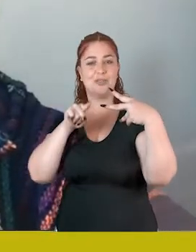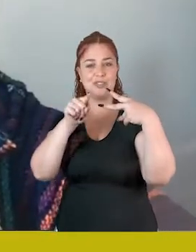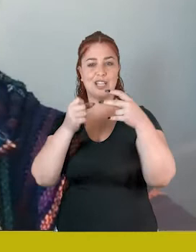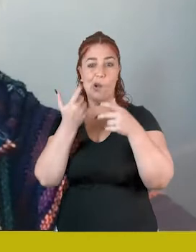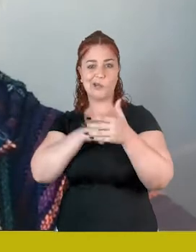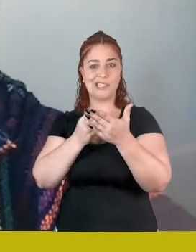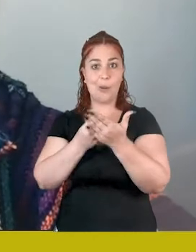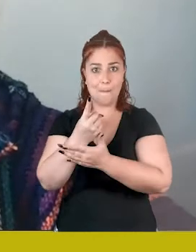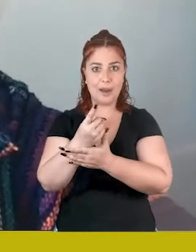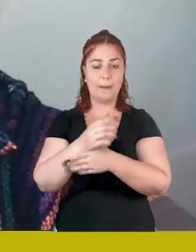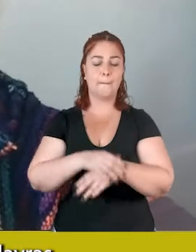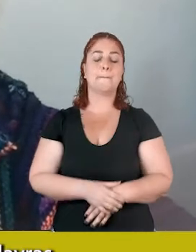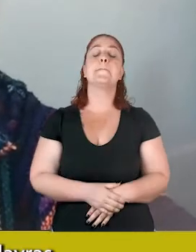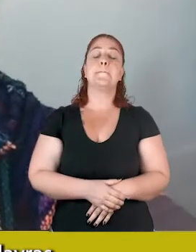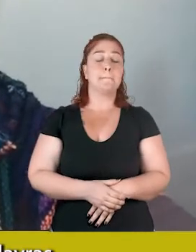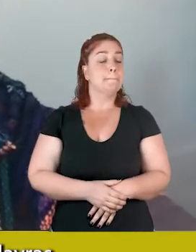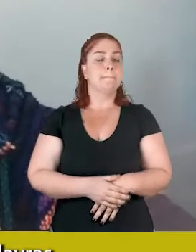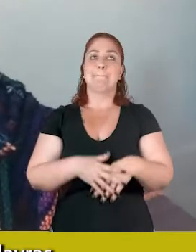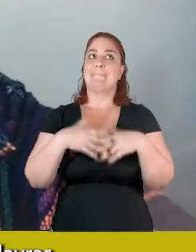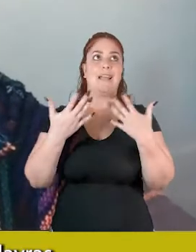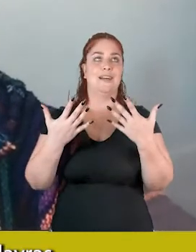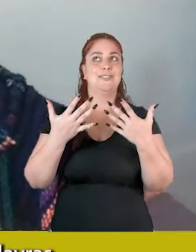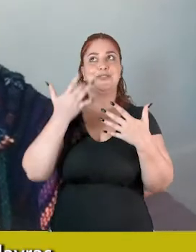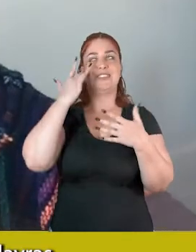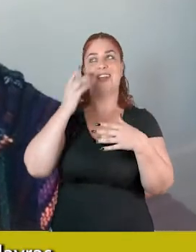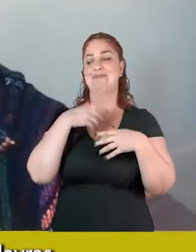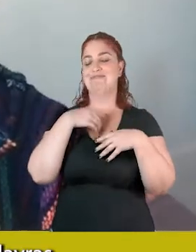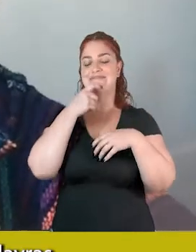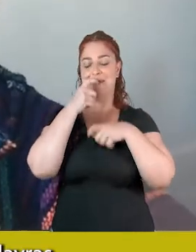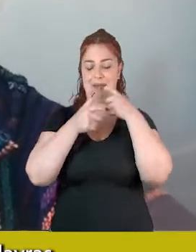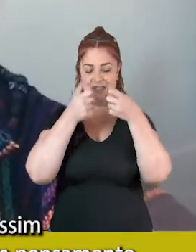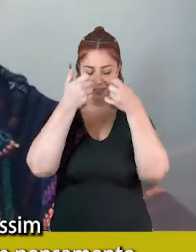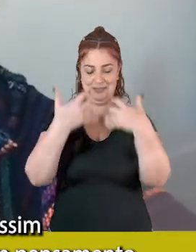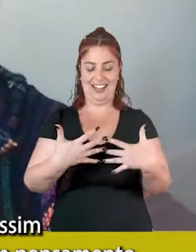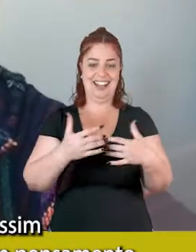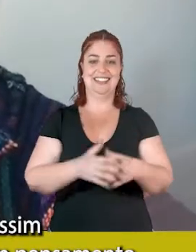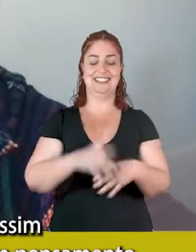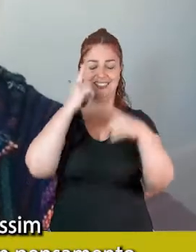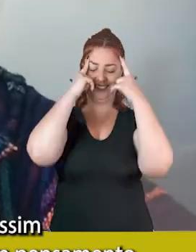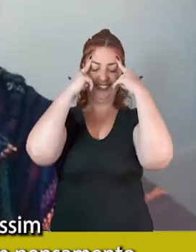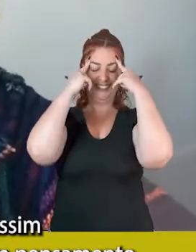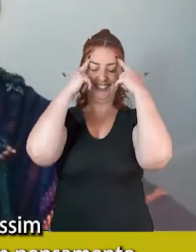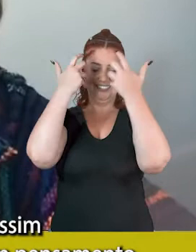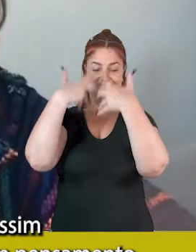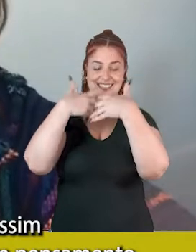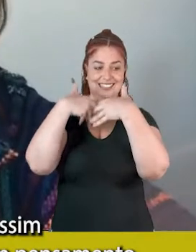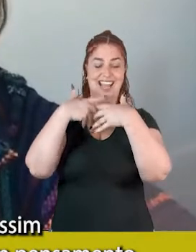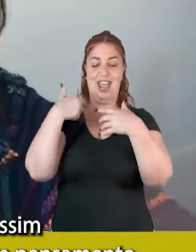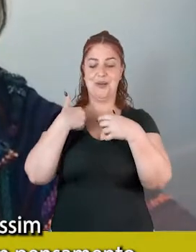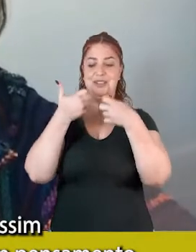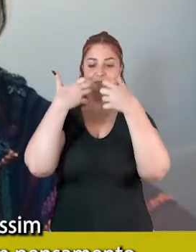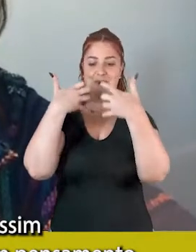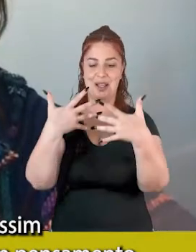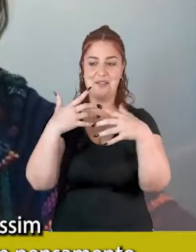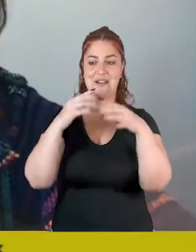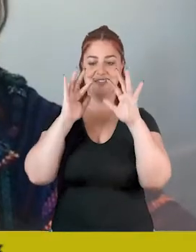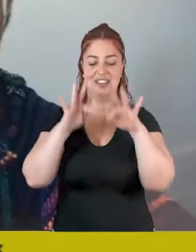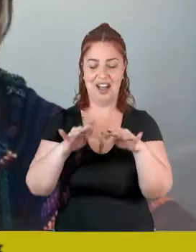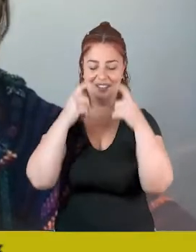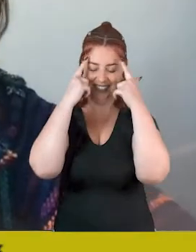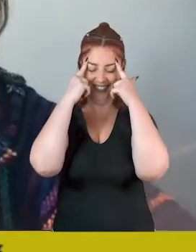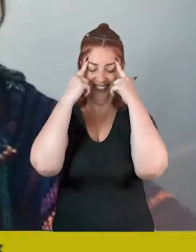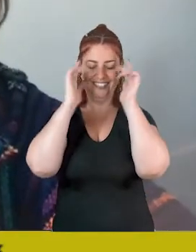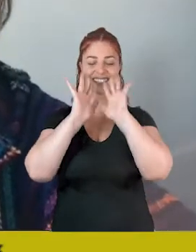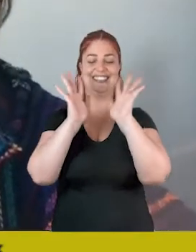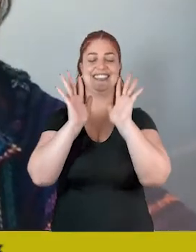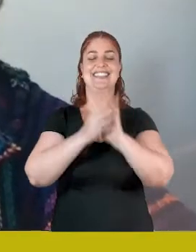é um, é, é, sei lá, estou sem palavras, minha cabeça é assim, eu não consigo terminar um pensamento, eu